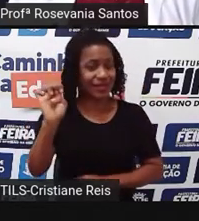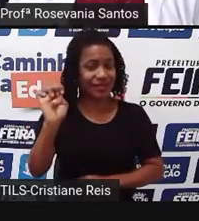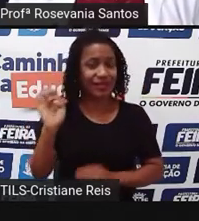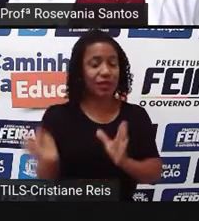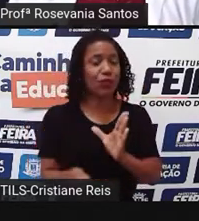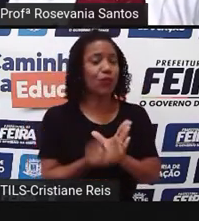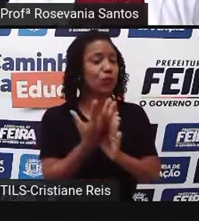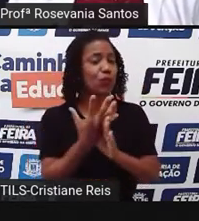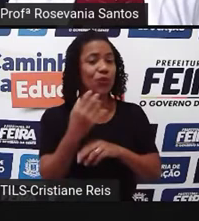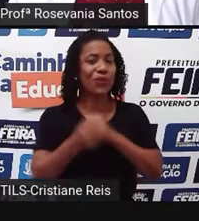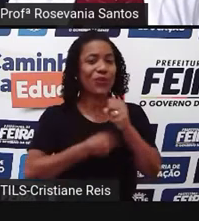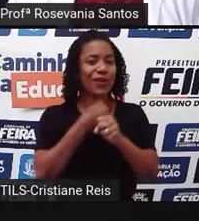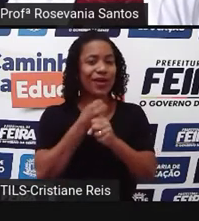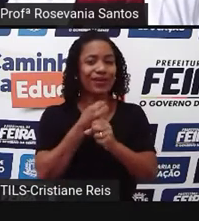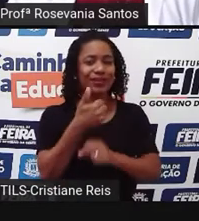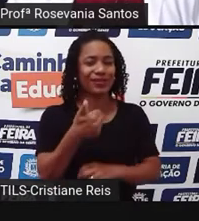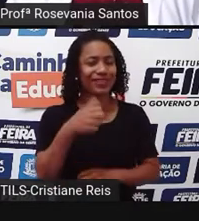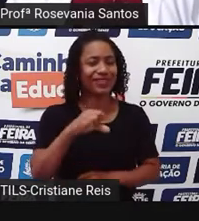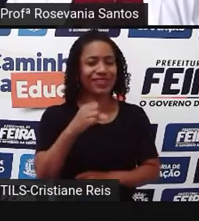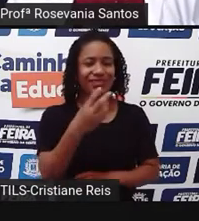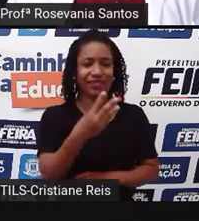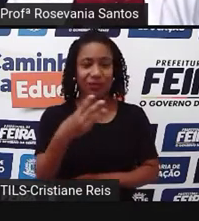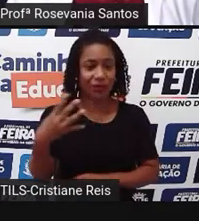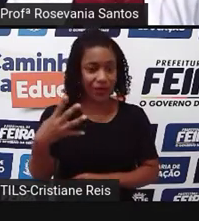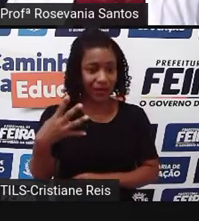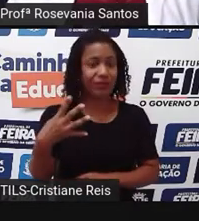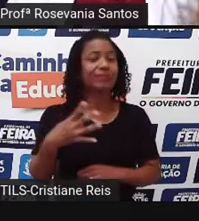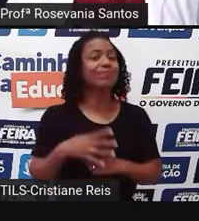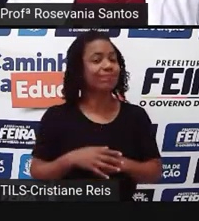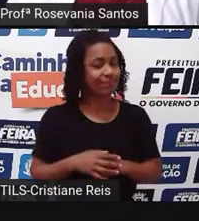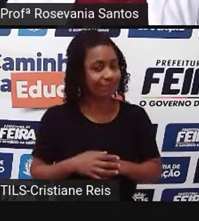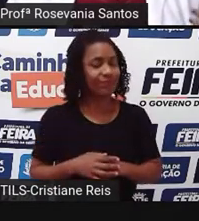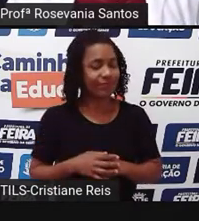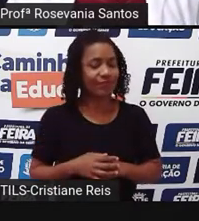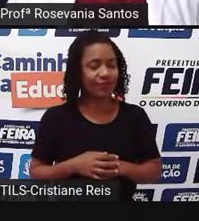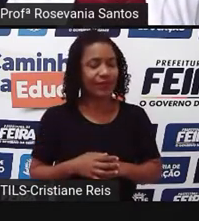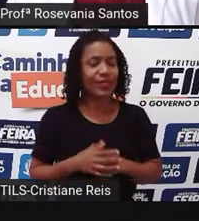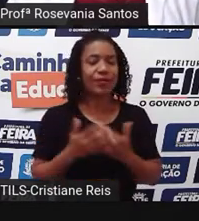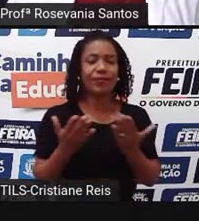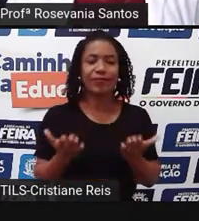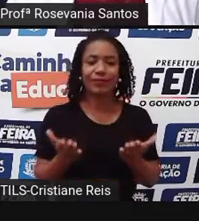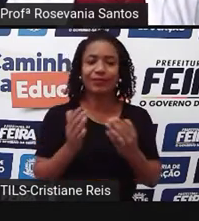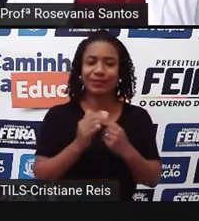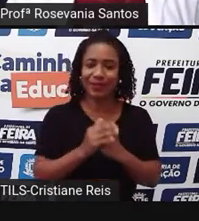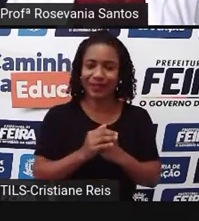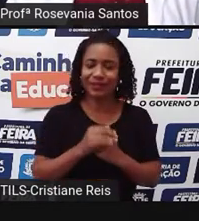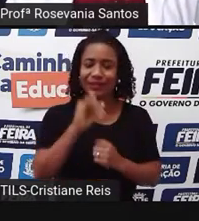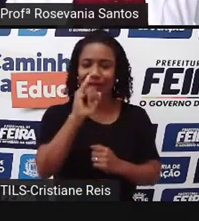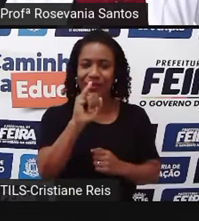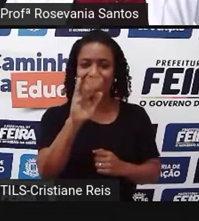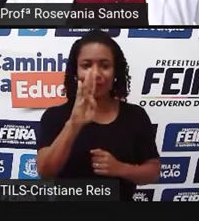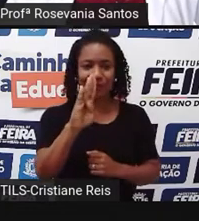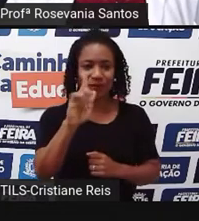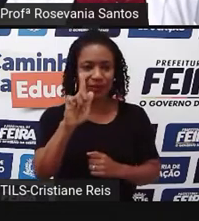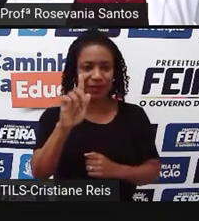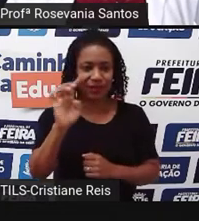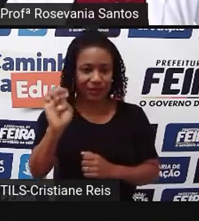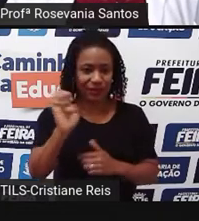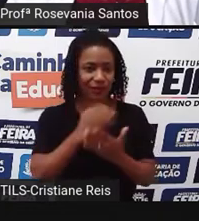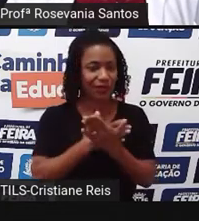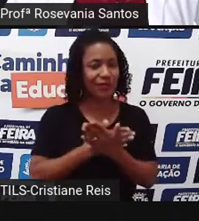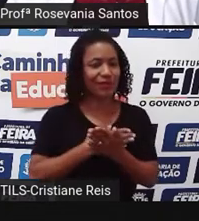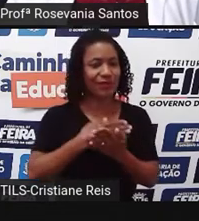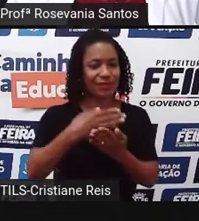fundado em 1934, mas ele mesmo só começou a ter esse poder mesmo de começar,